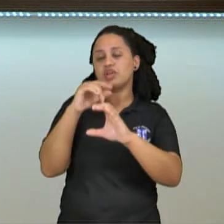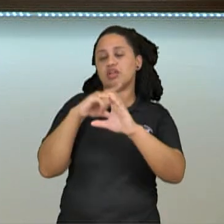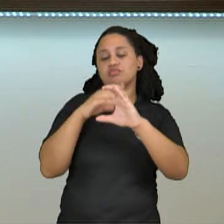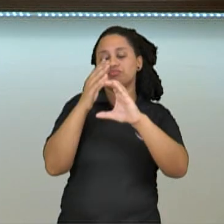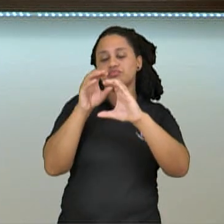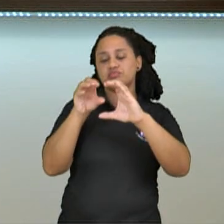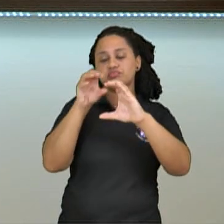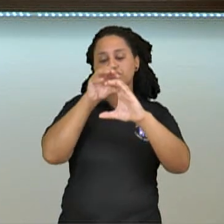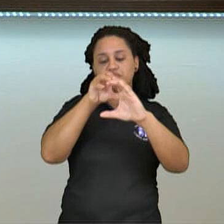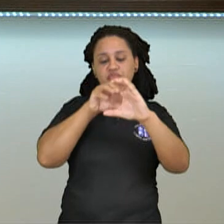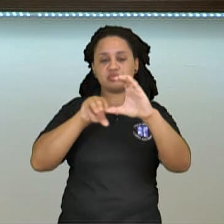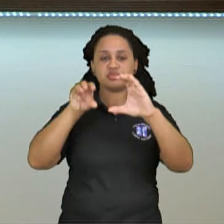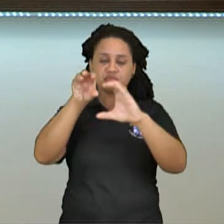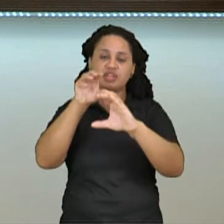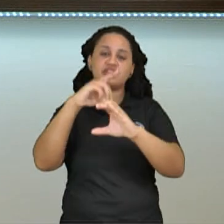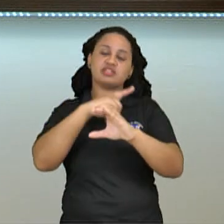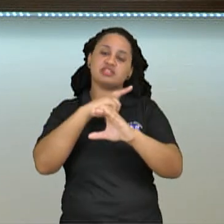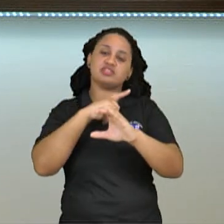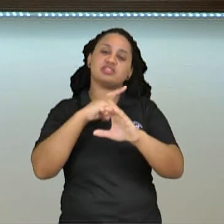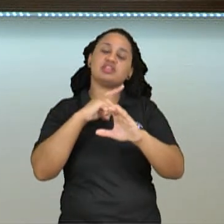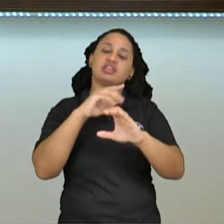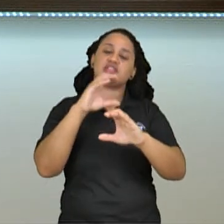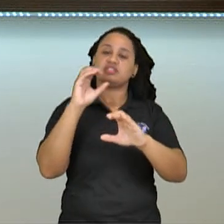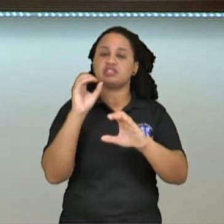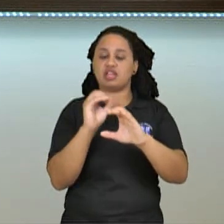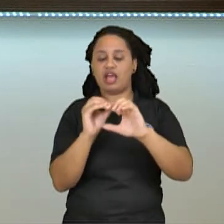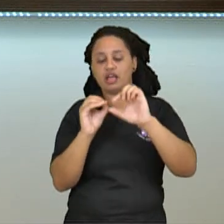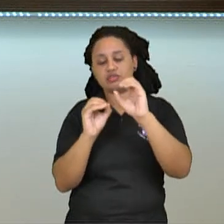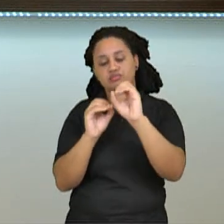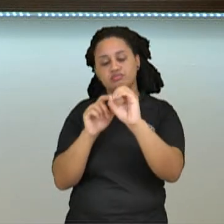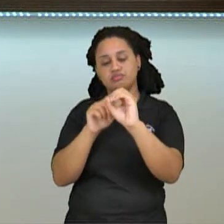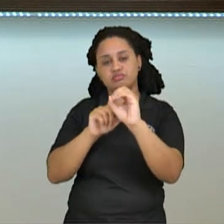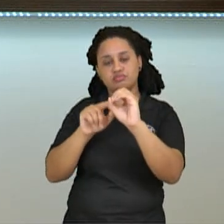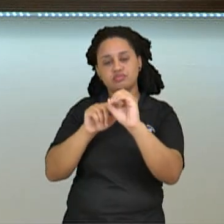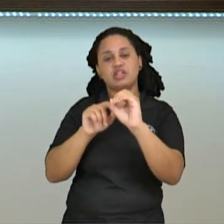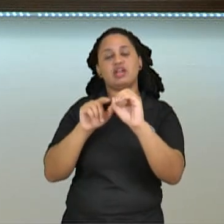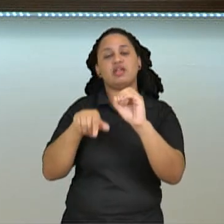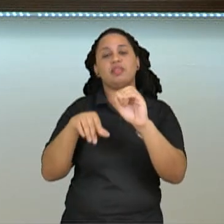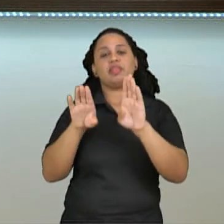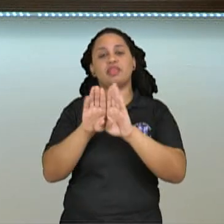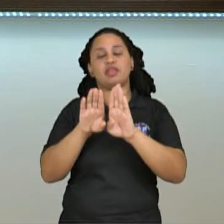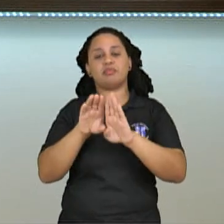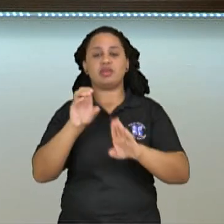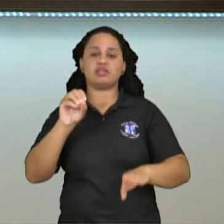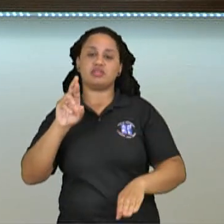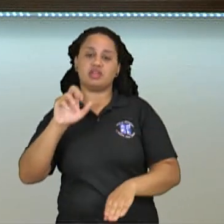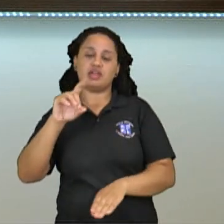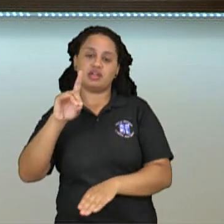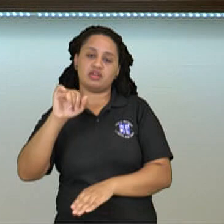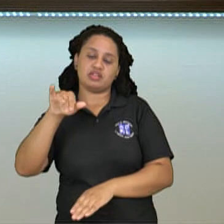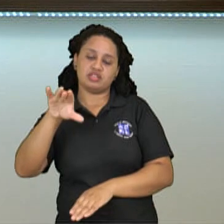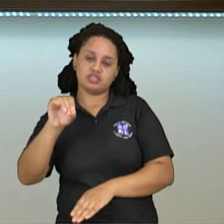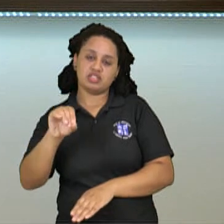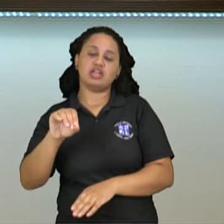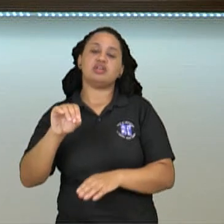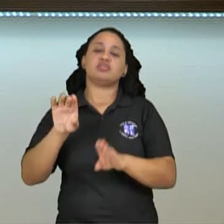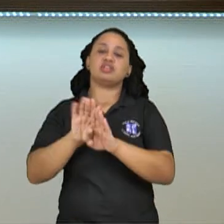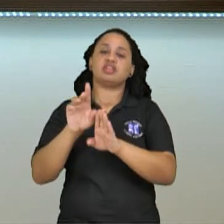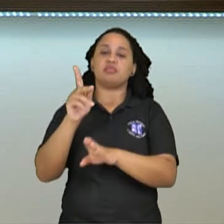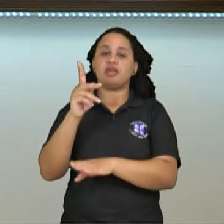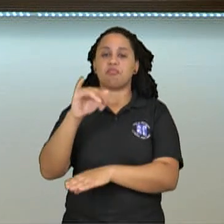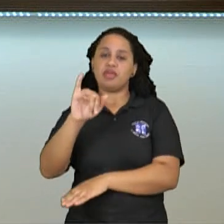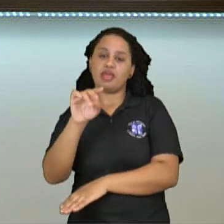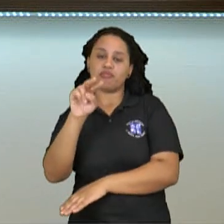estavam lá indicando, né? O zero graus, zero radianos, 90 graus ou pi sobre 2, 180